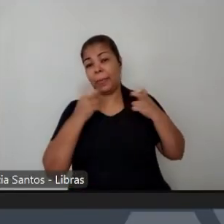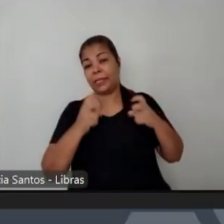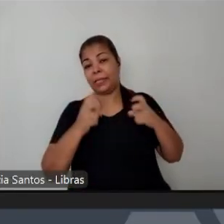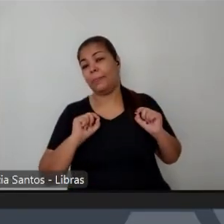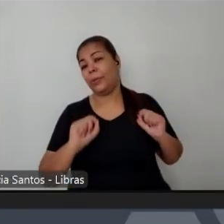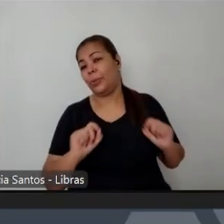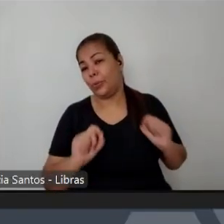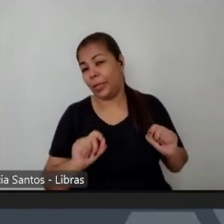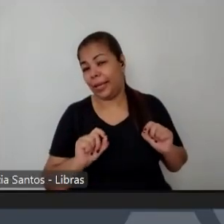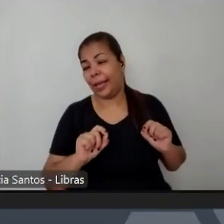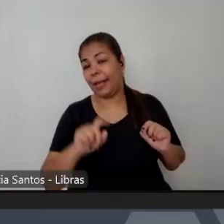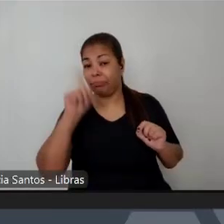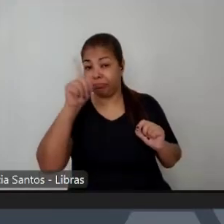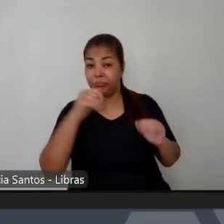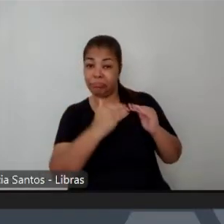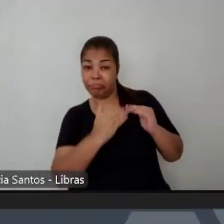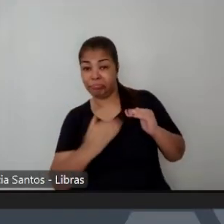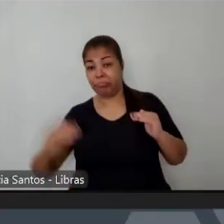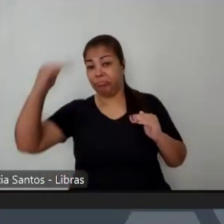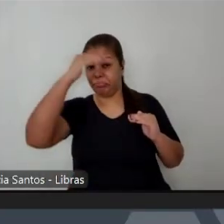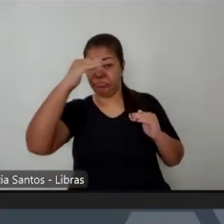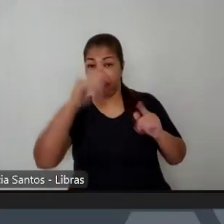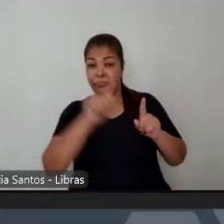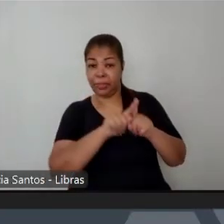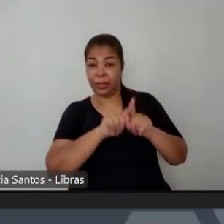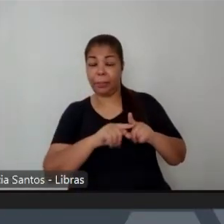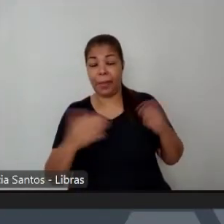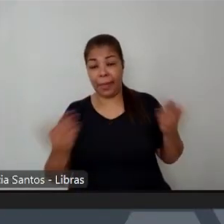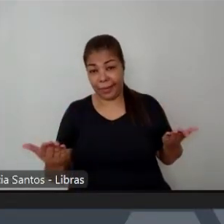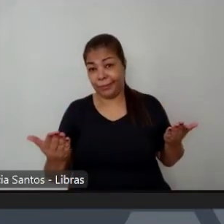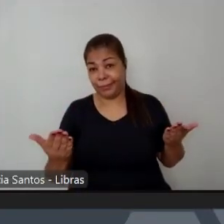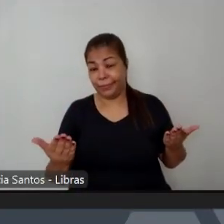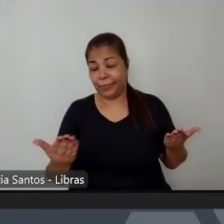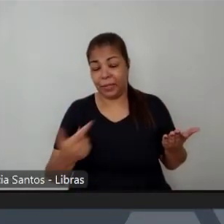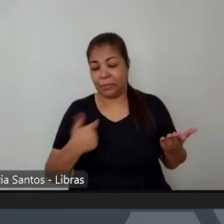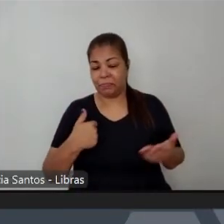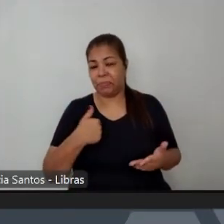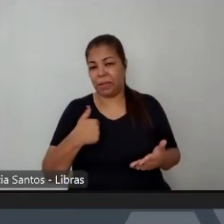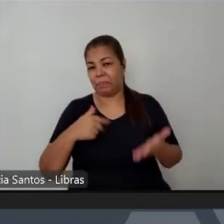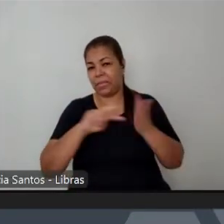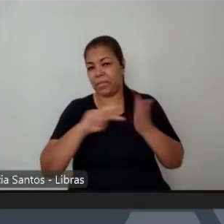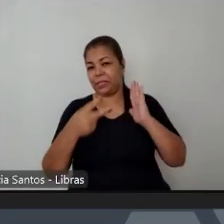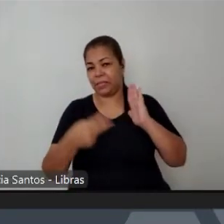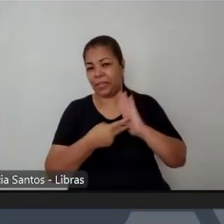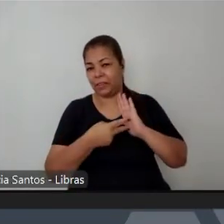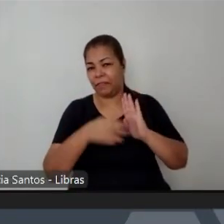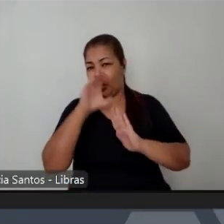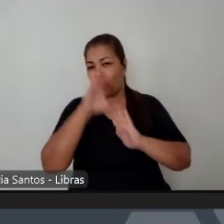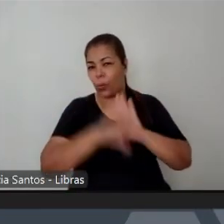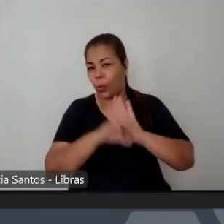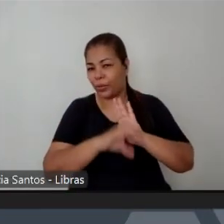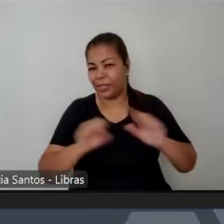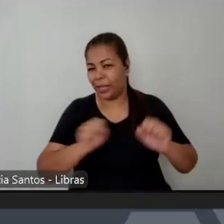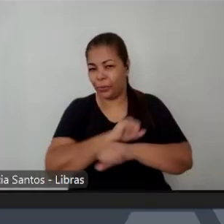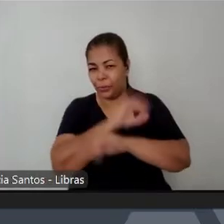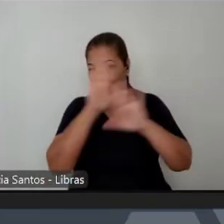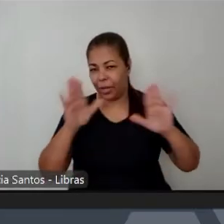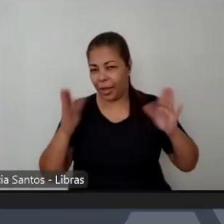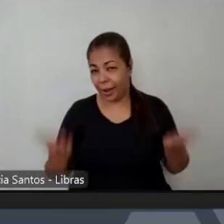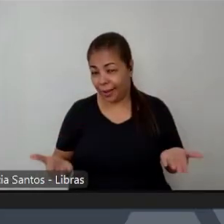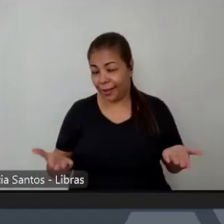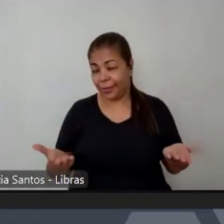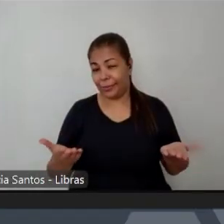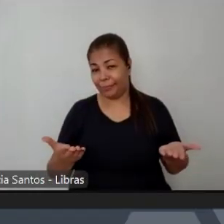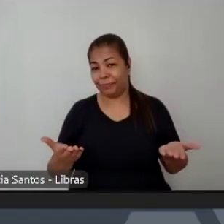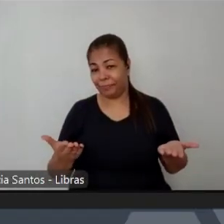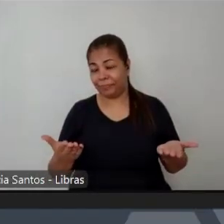elitista bem distante é algo que faz sentido dentro de uma perspectiva social democrata burguesa que está longe de